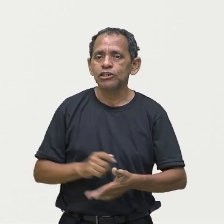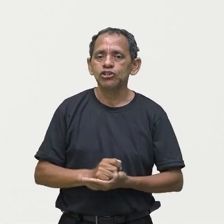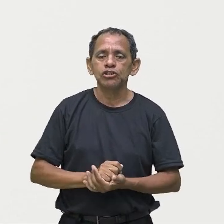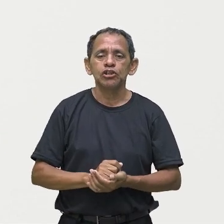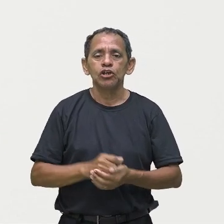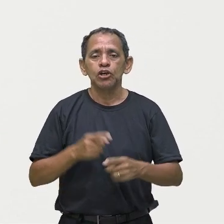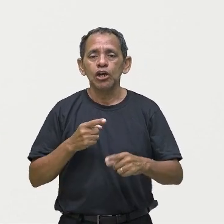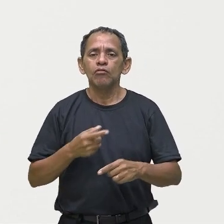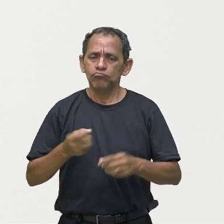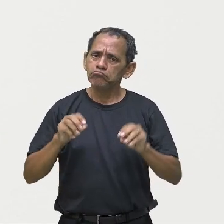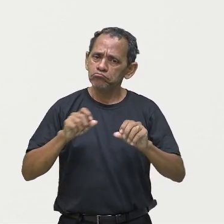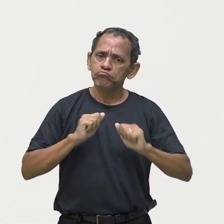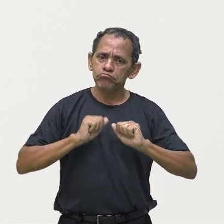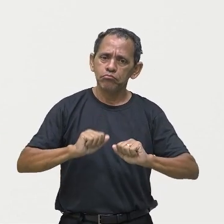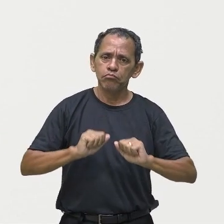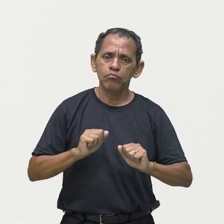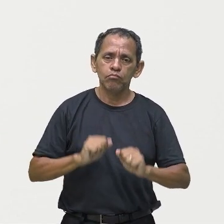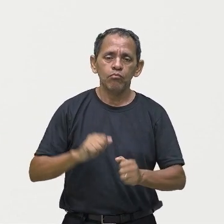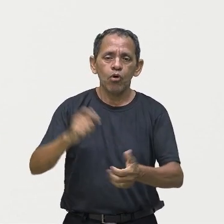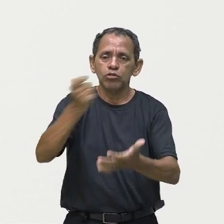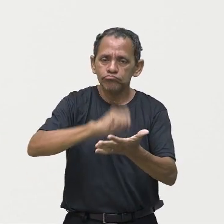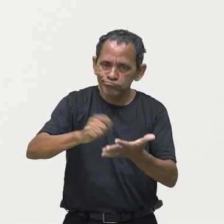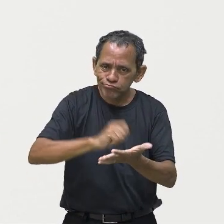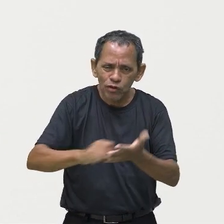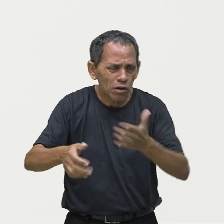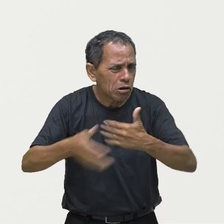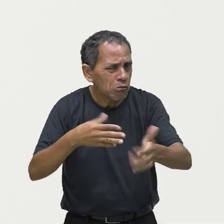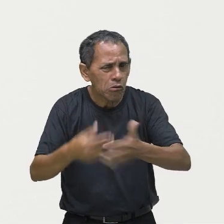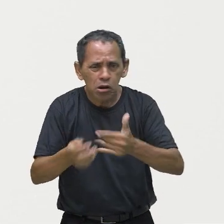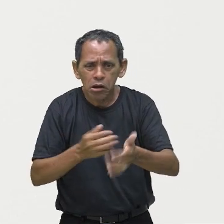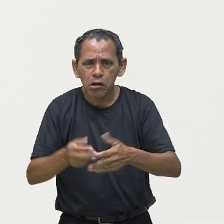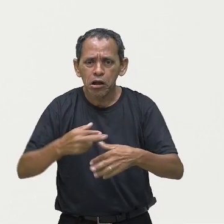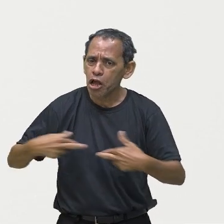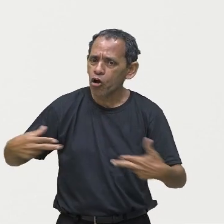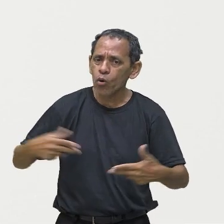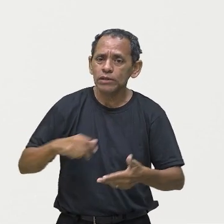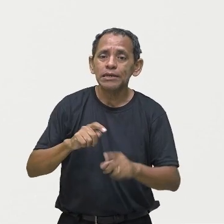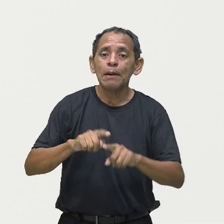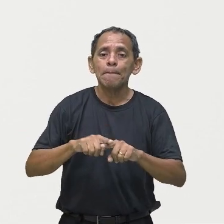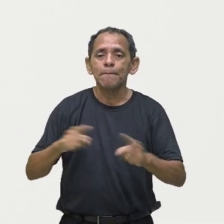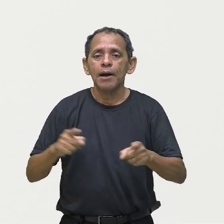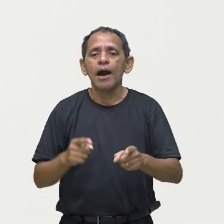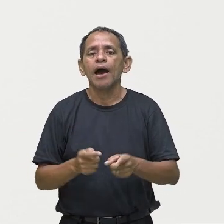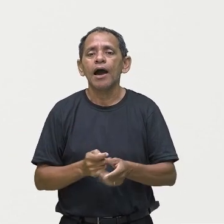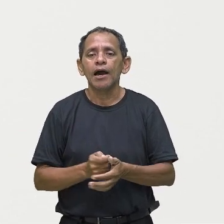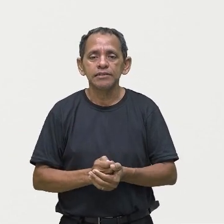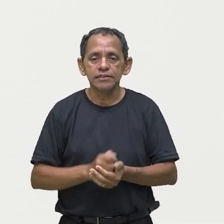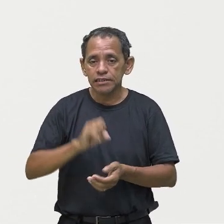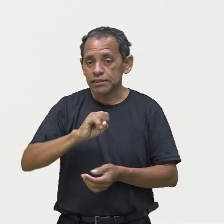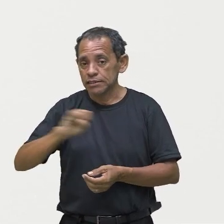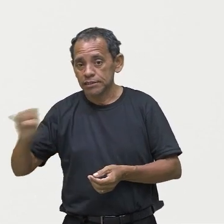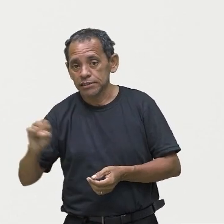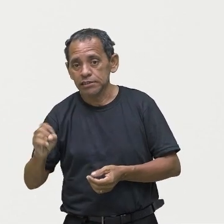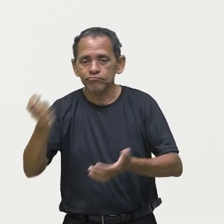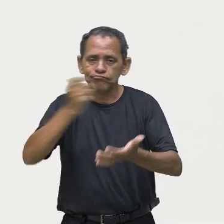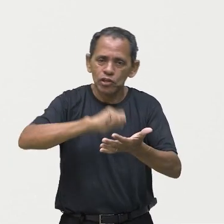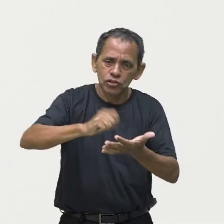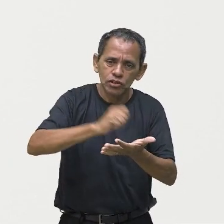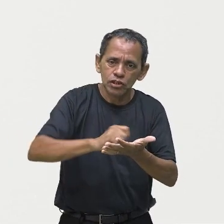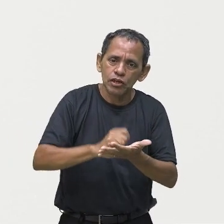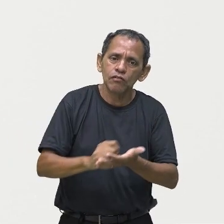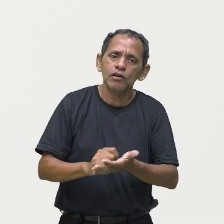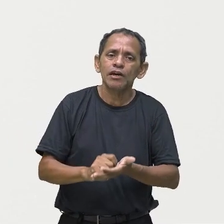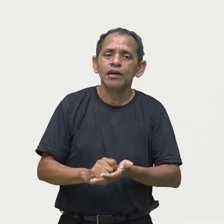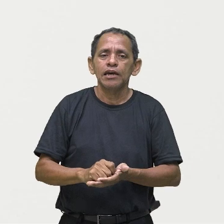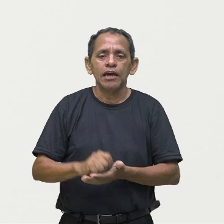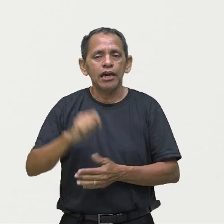oral, é muito difícil você fingir. É que todo mundo vai reconhecer. Fingir que você está triste, se você